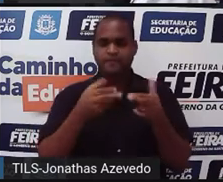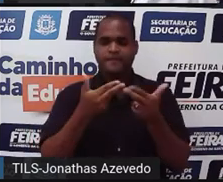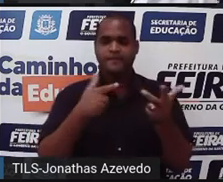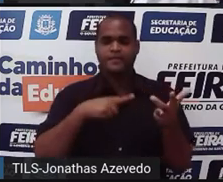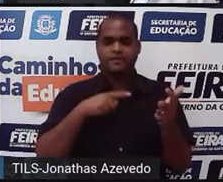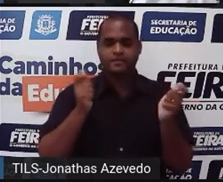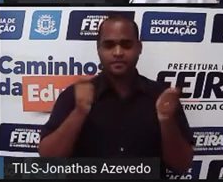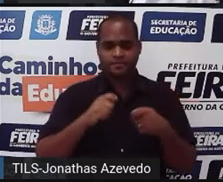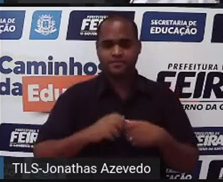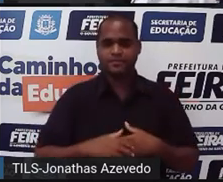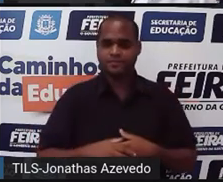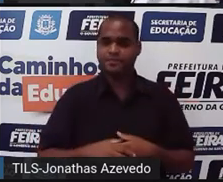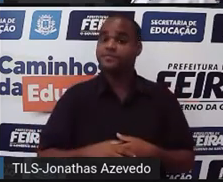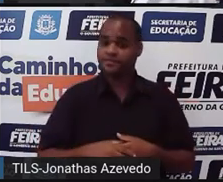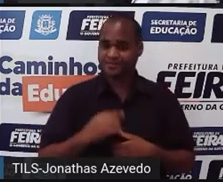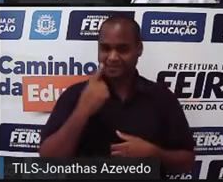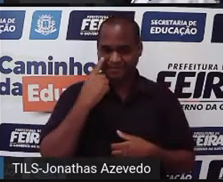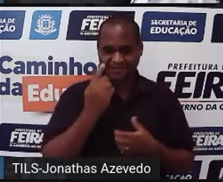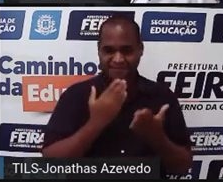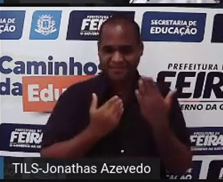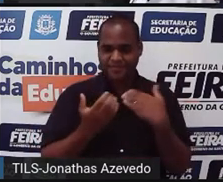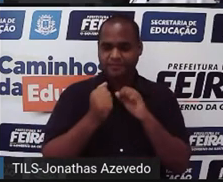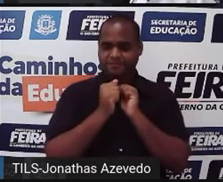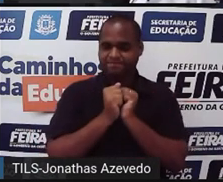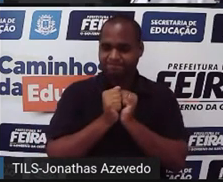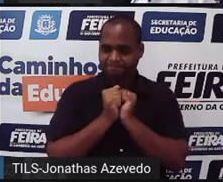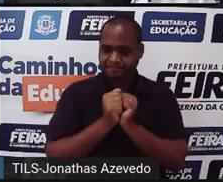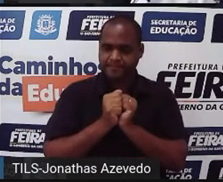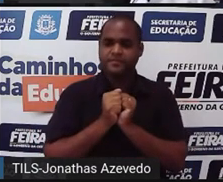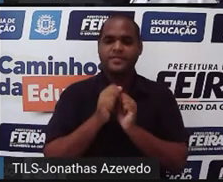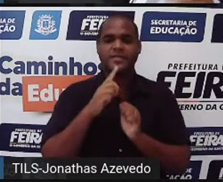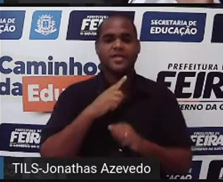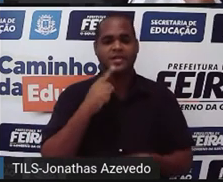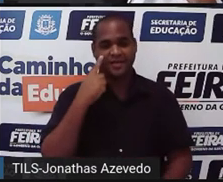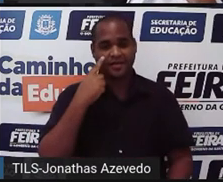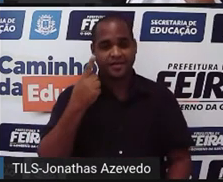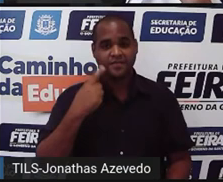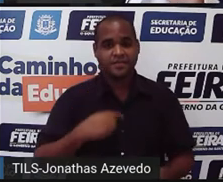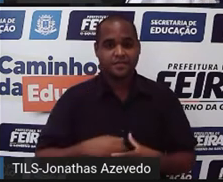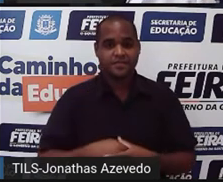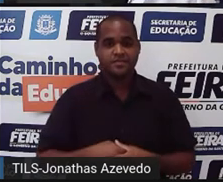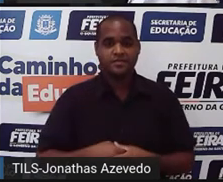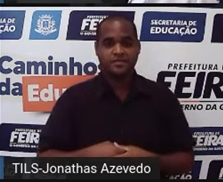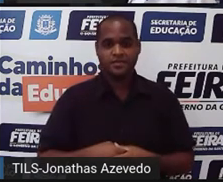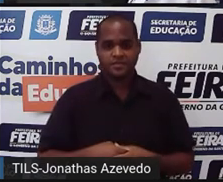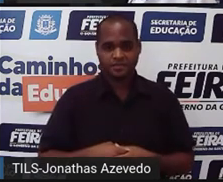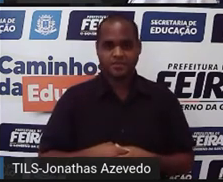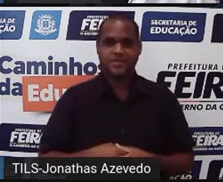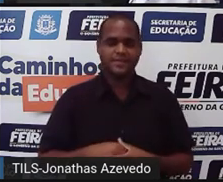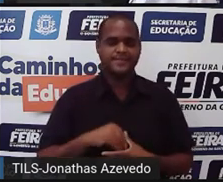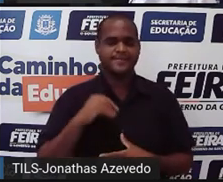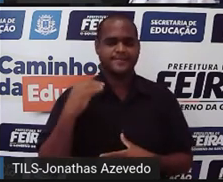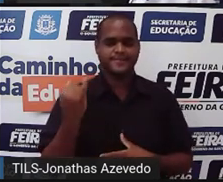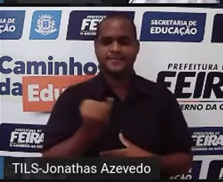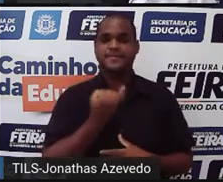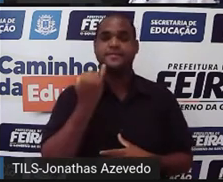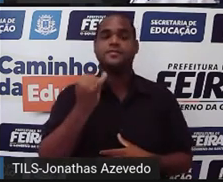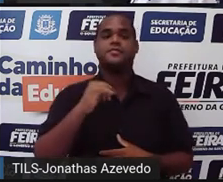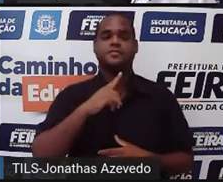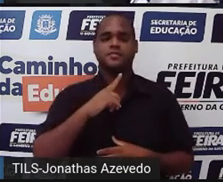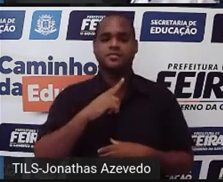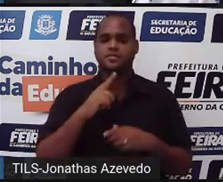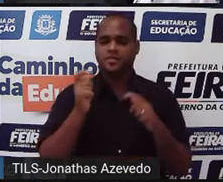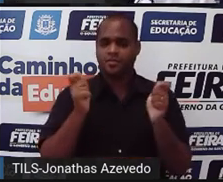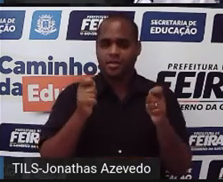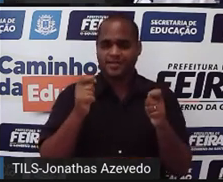Tá bom? Então, vamos lá. Vamos juntos. Olha só. Uma maneira interessante que a